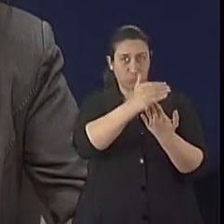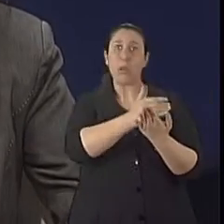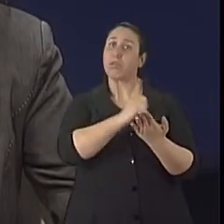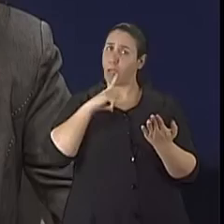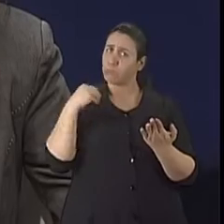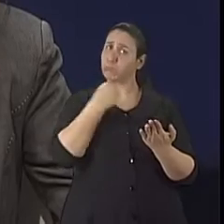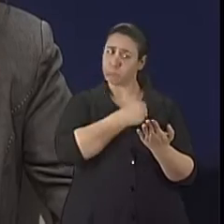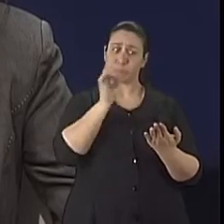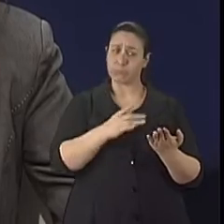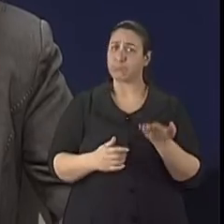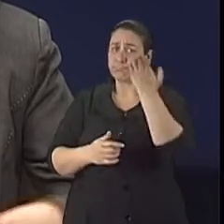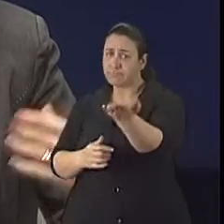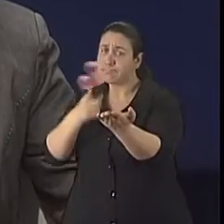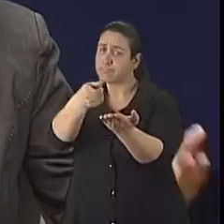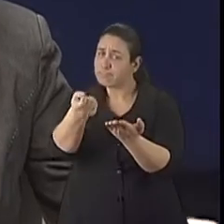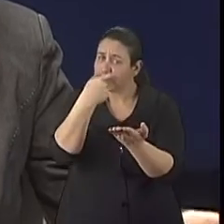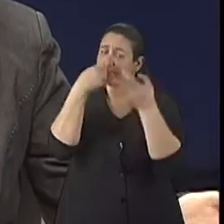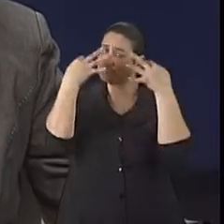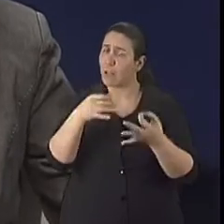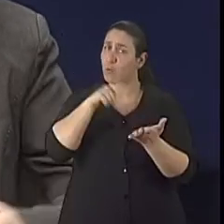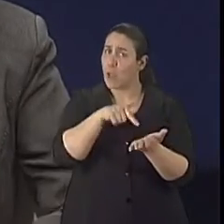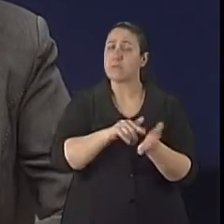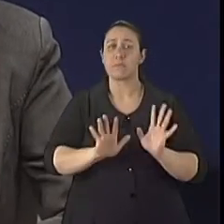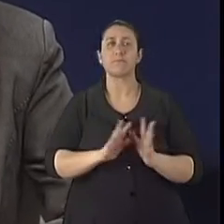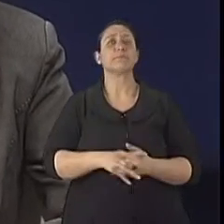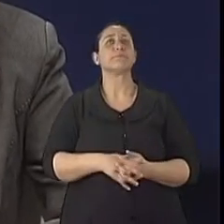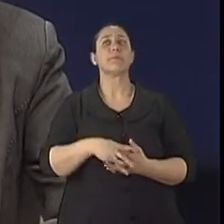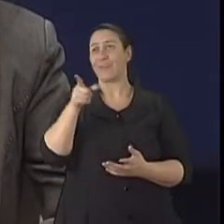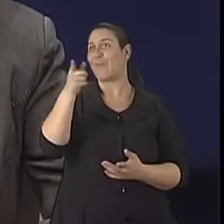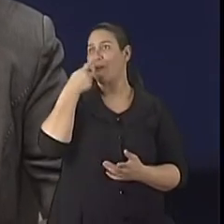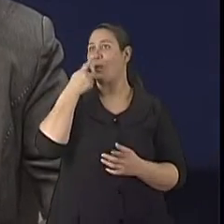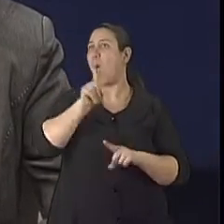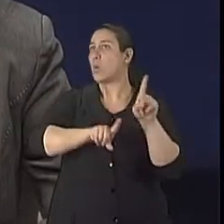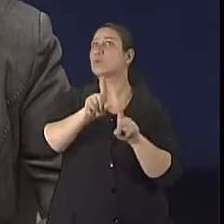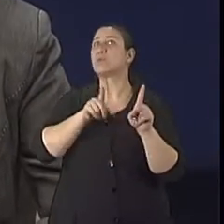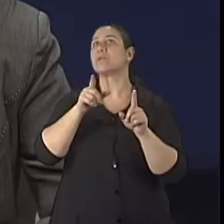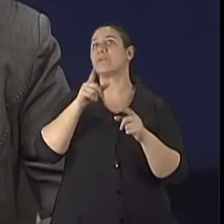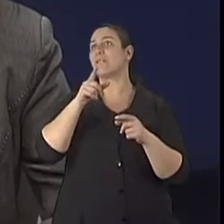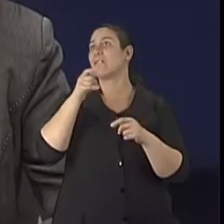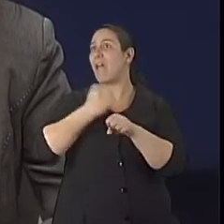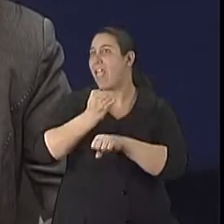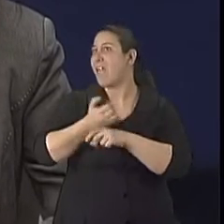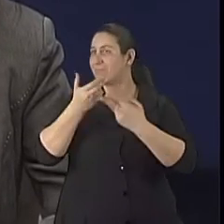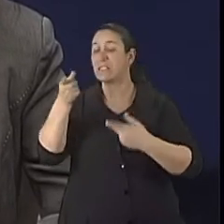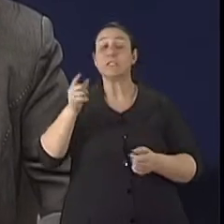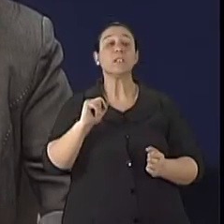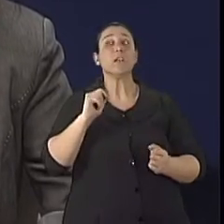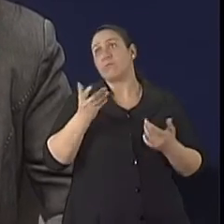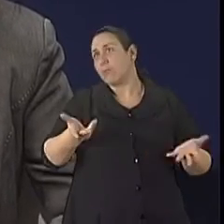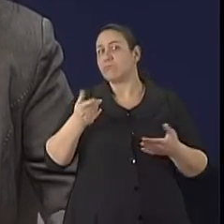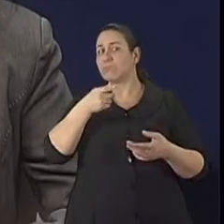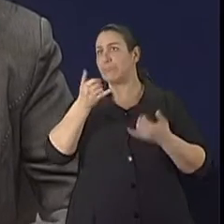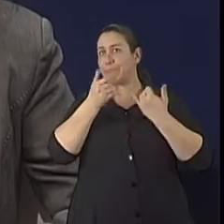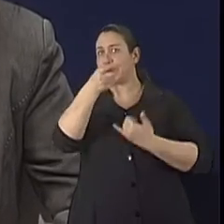temos medicamentos isentos de prescrição, né, como por exemplo, alguns desses que tu citaste. Para o paciente idoso, se a gente for